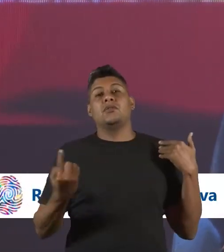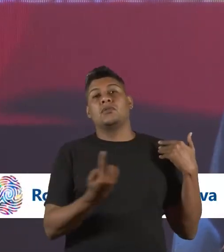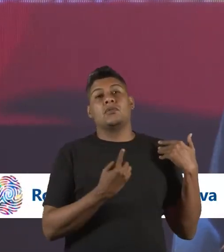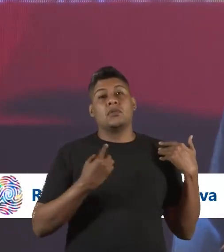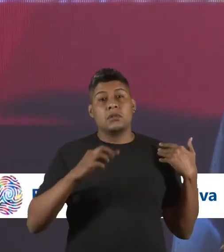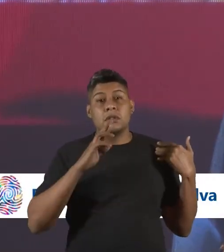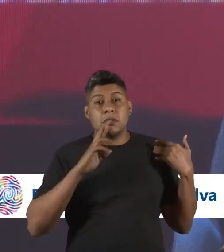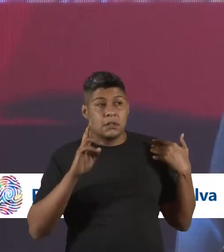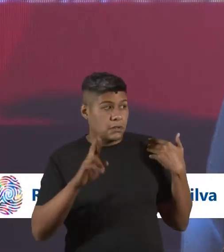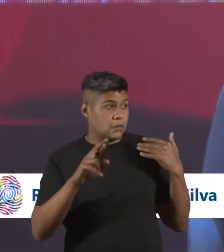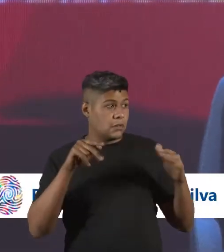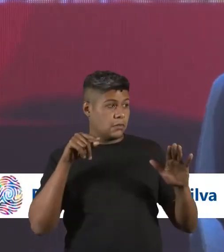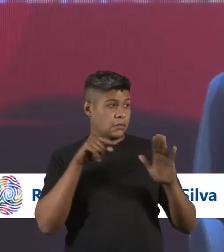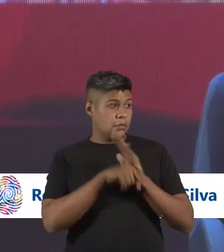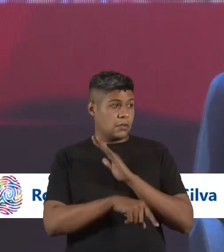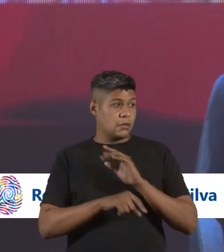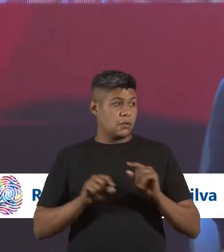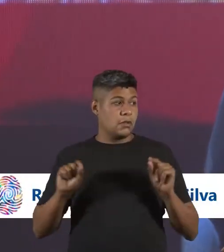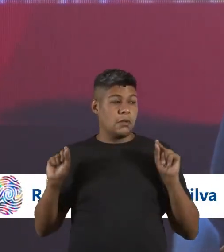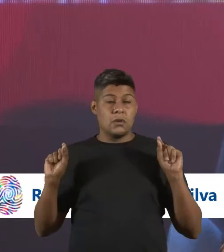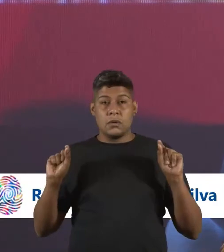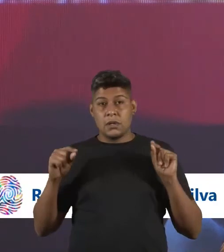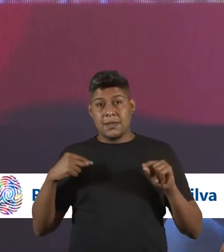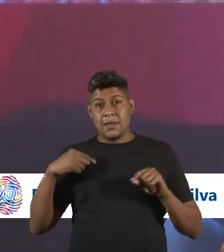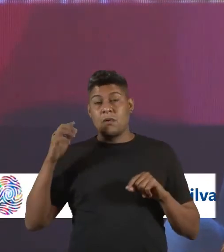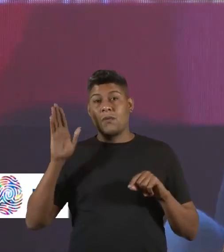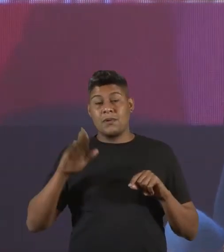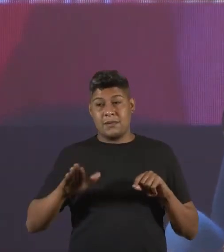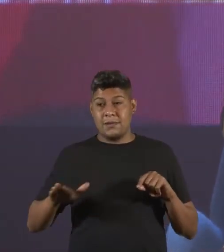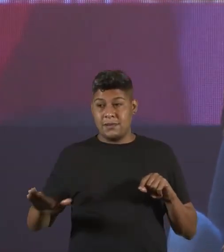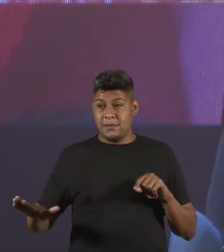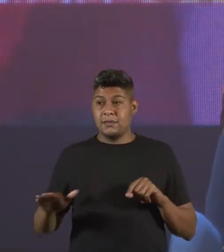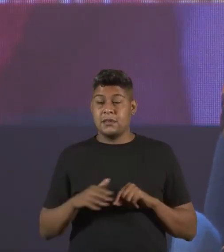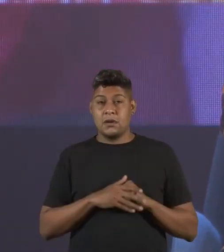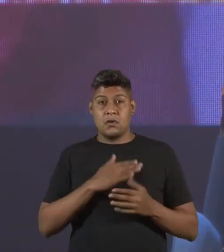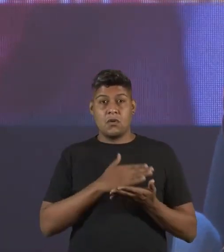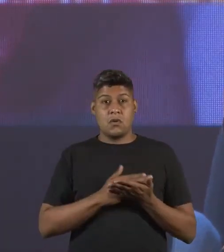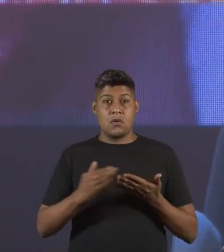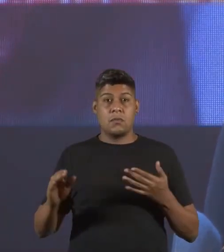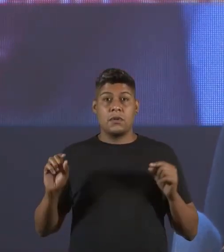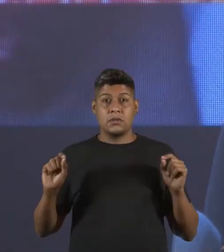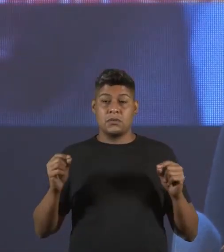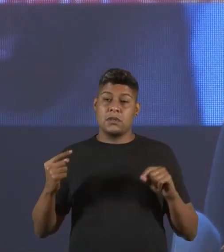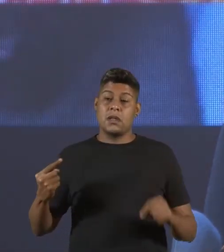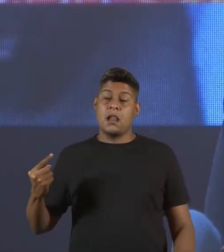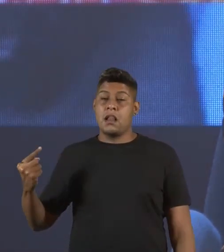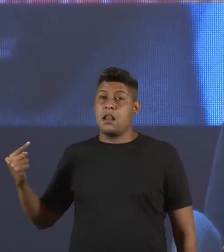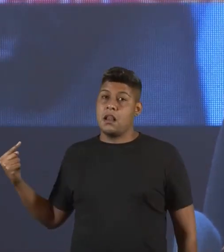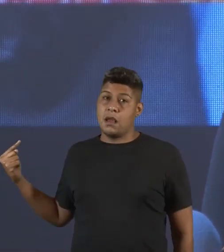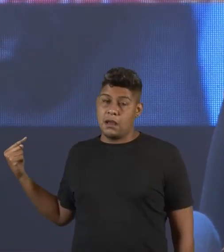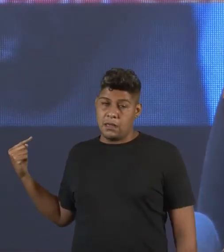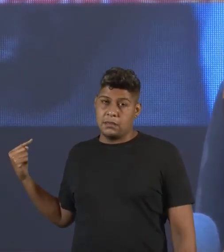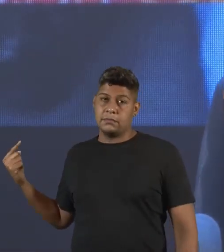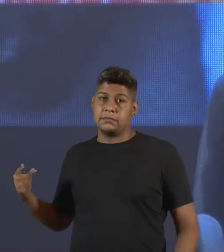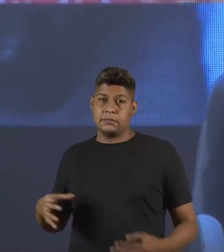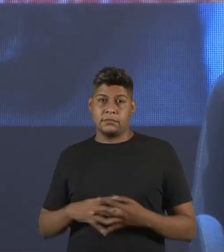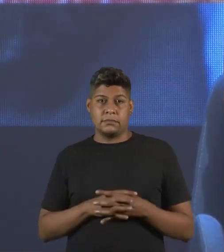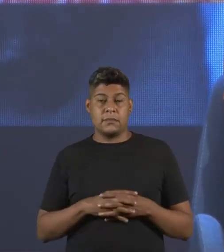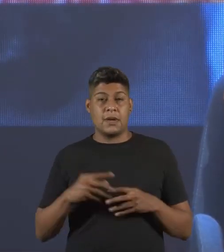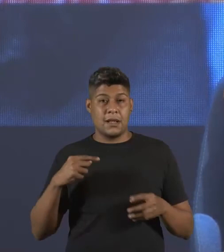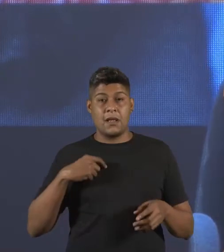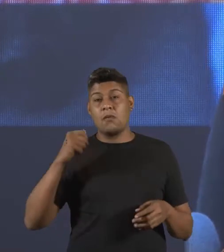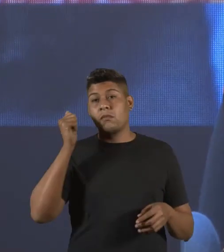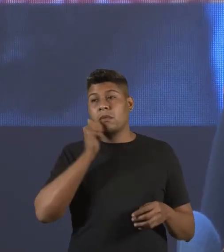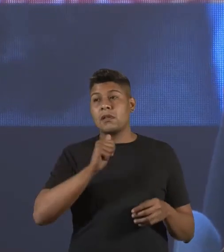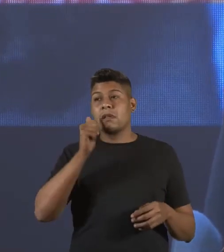E, respondendo à pergunta, Nevia, quando eu era criança, e tudo começa muito lá atrás, eu era uma